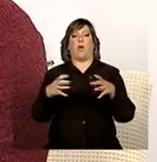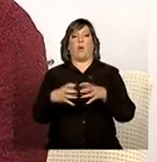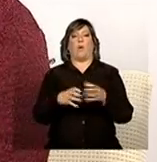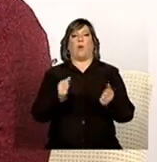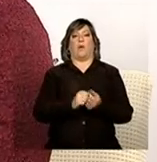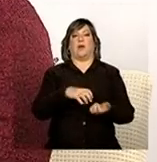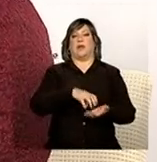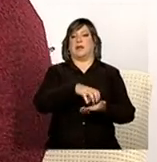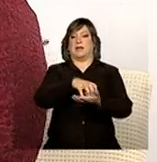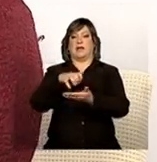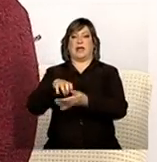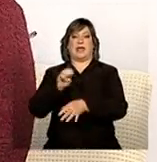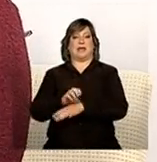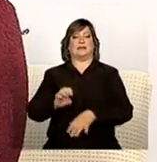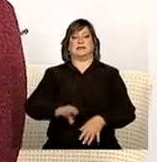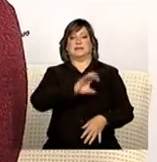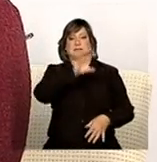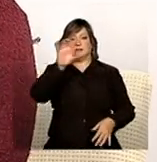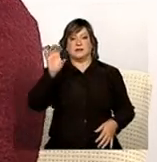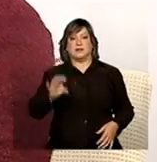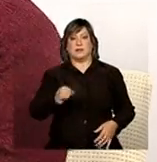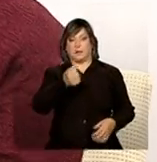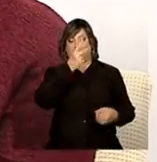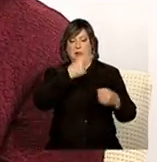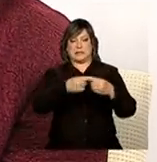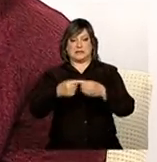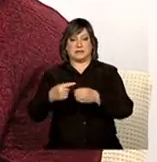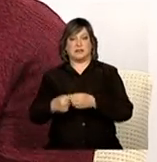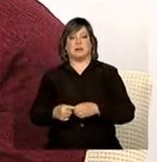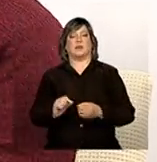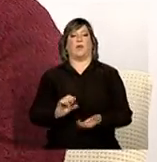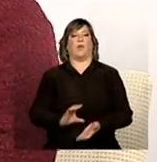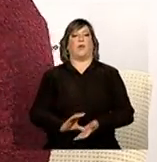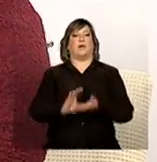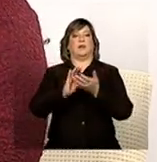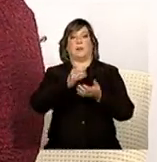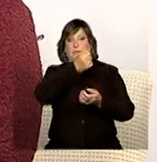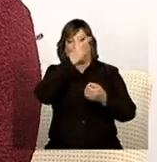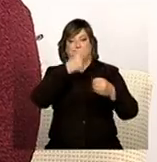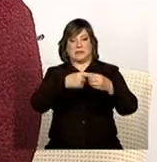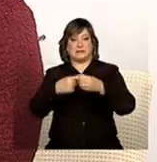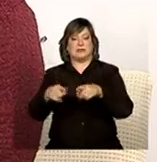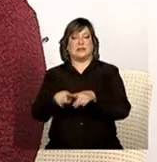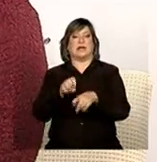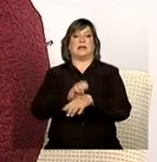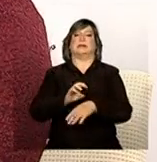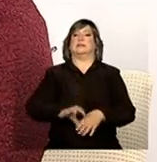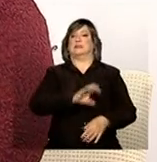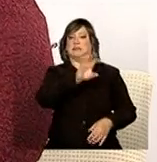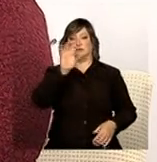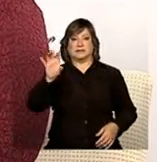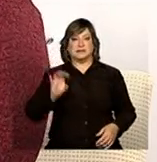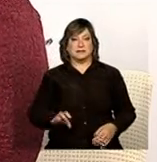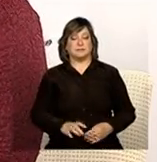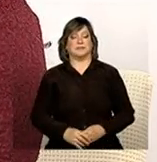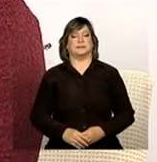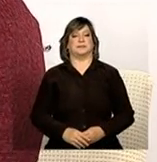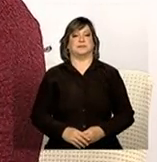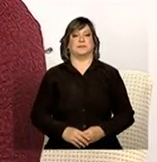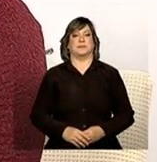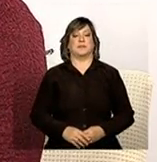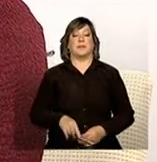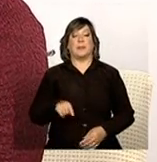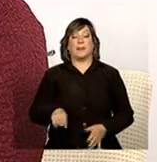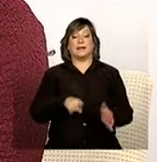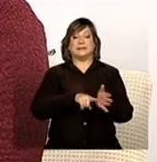com as equipes municipais, o Conselho Nacional, com os conselhos estaduais e os conselhos municipais. E o